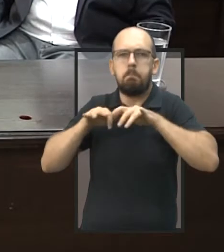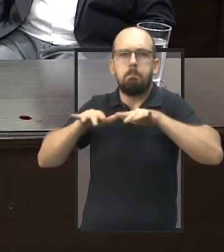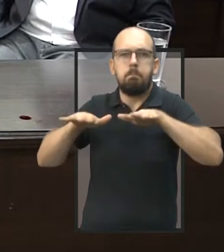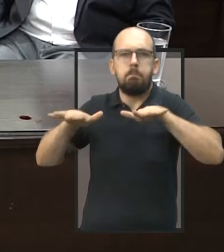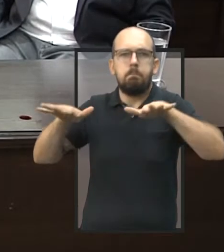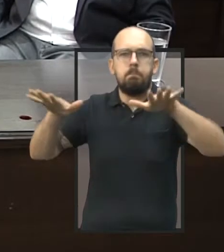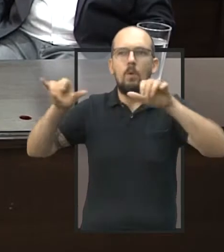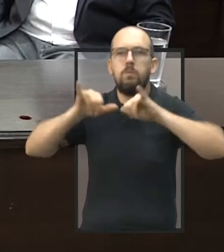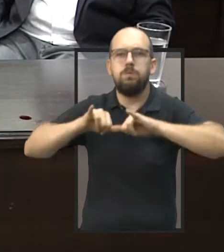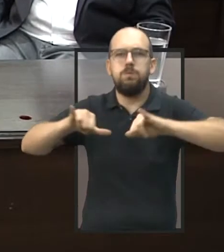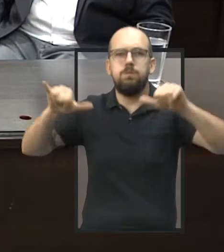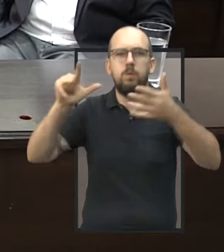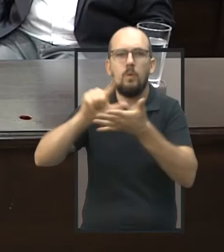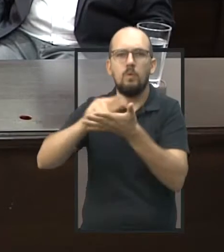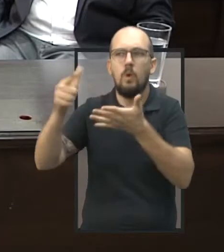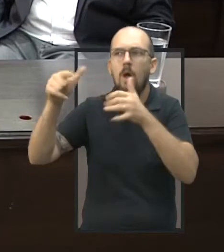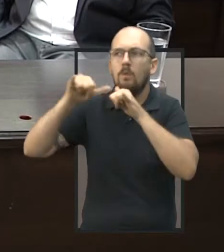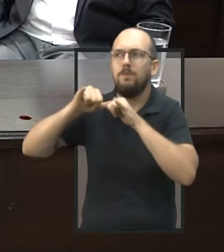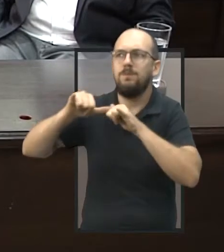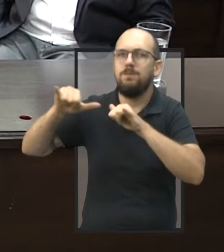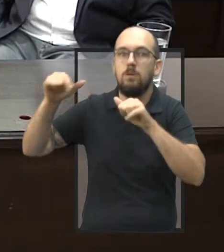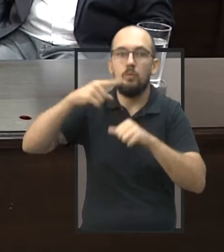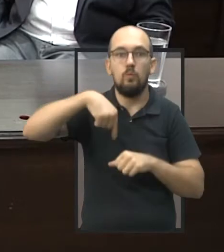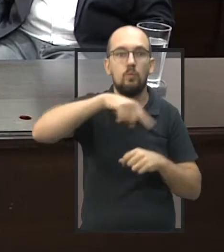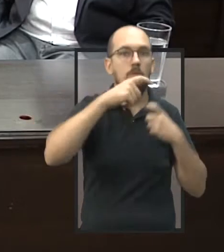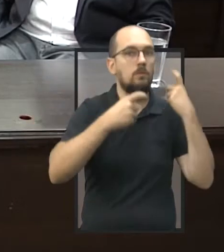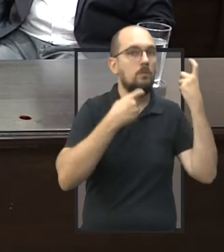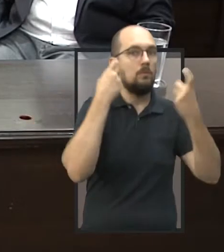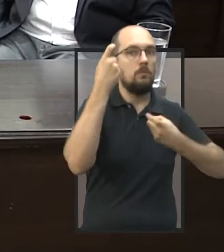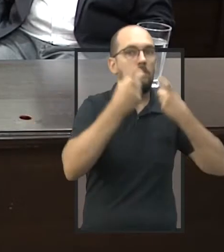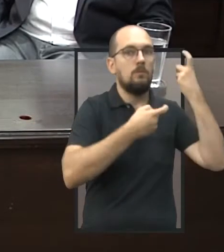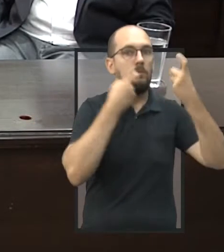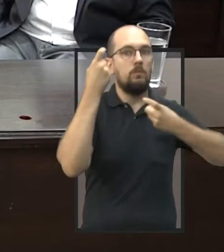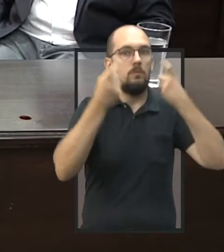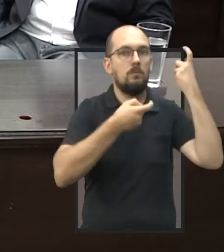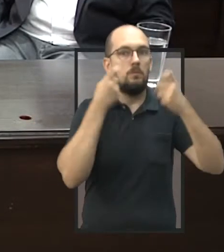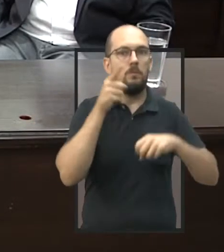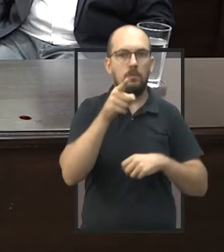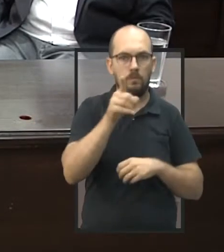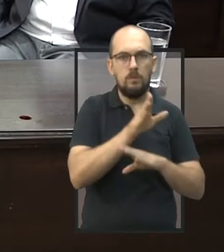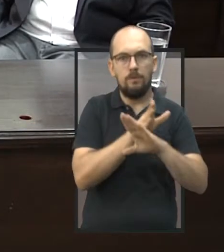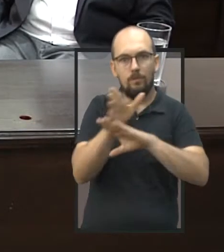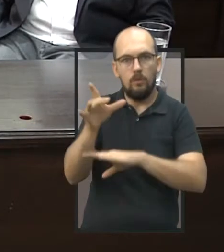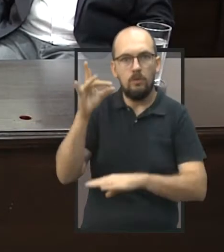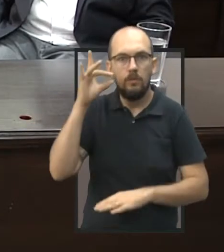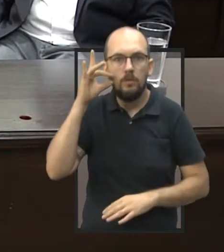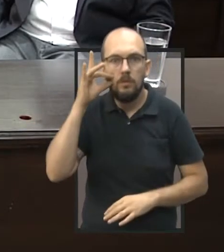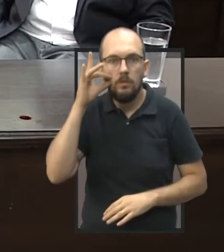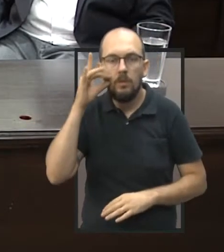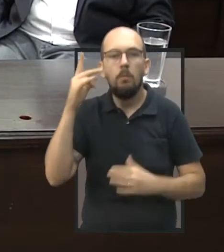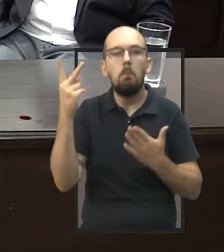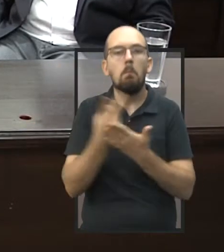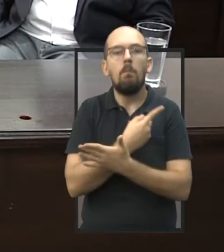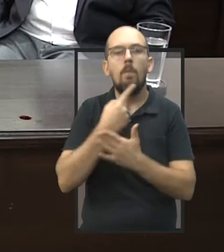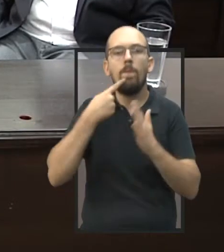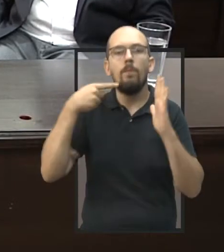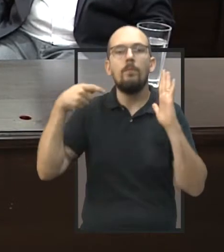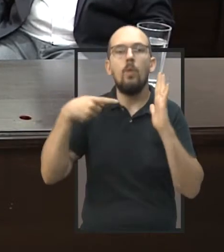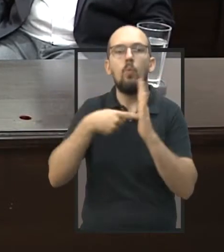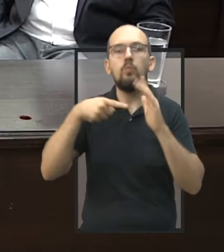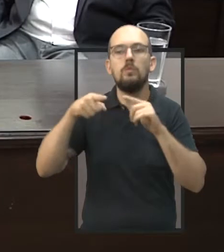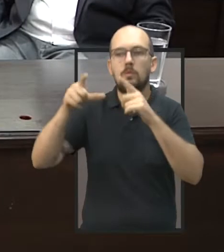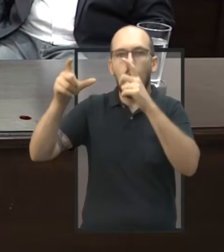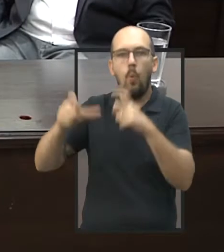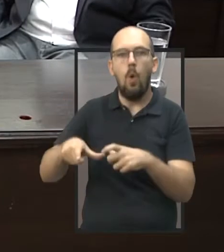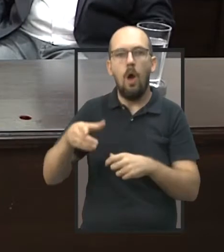moradores aqui da cidade ficaram preocupados, você esteve em loco. Como é o senhor recebeu essa denúncia? Qual a situação